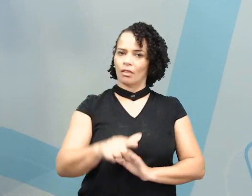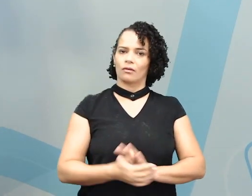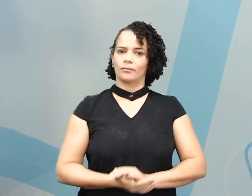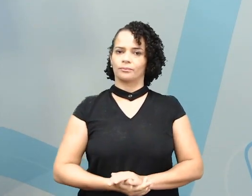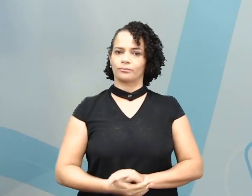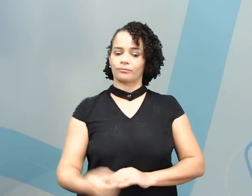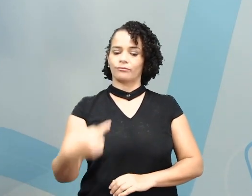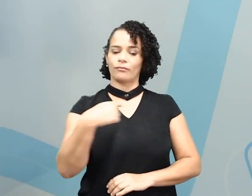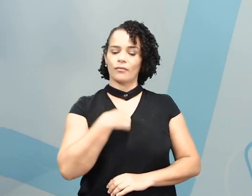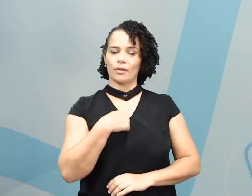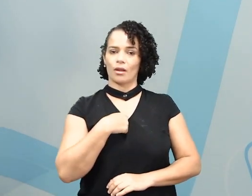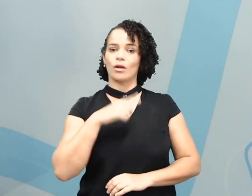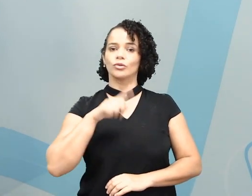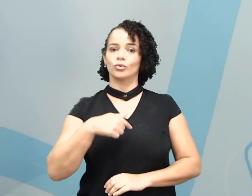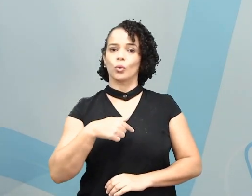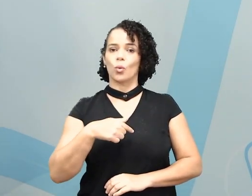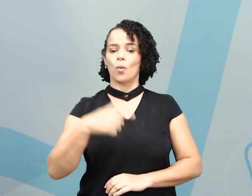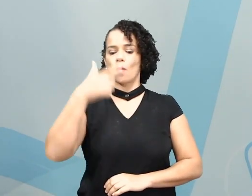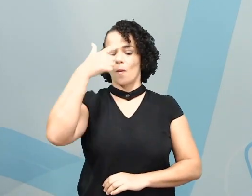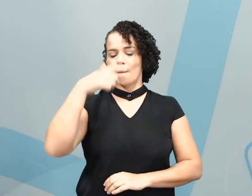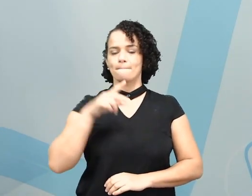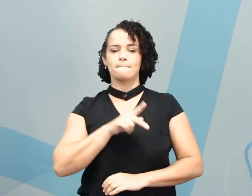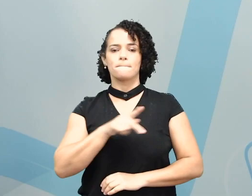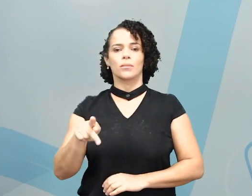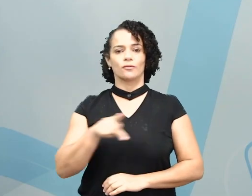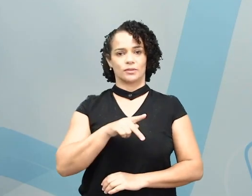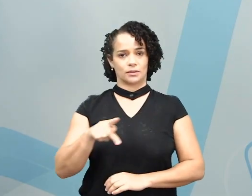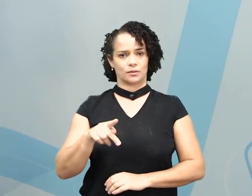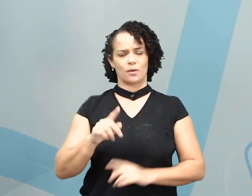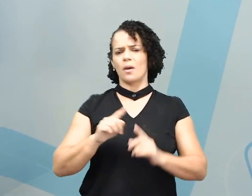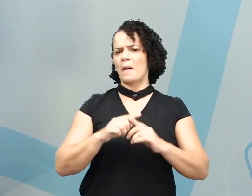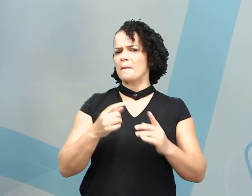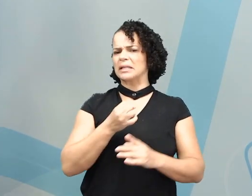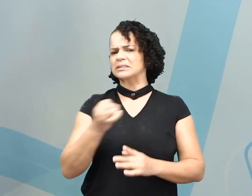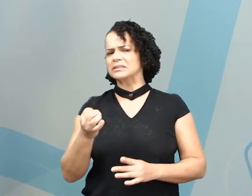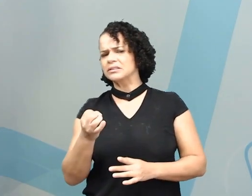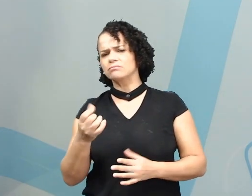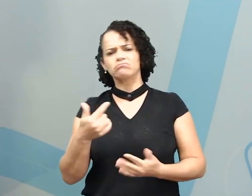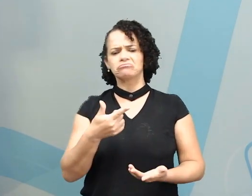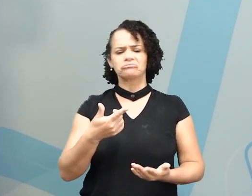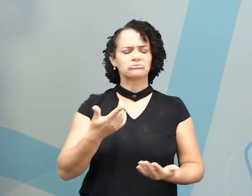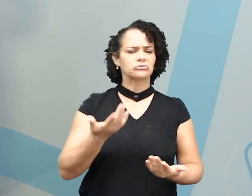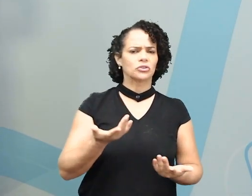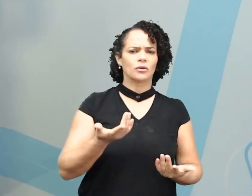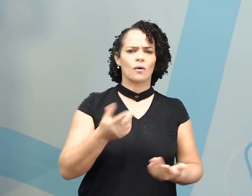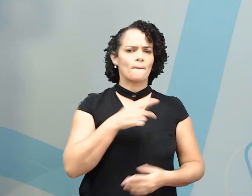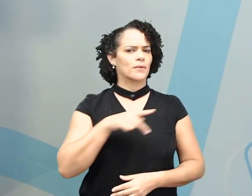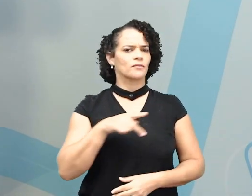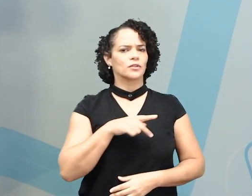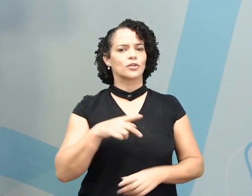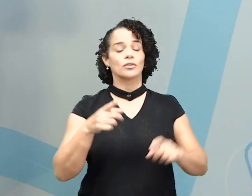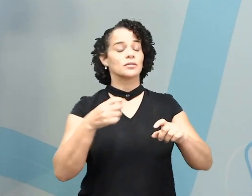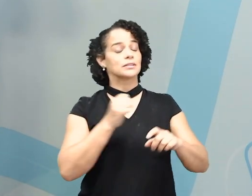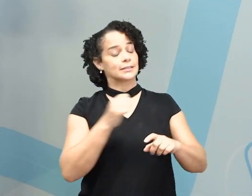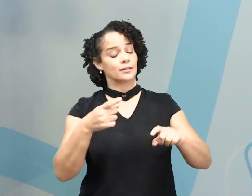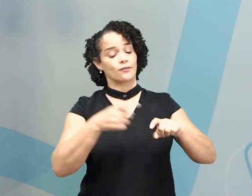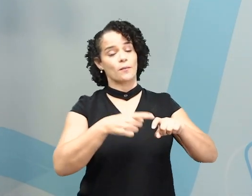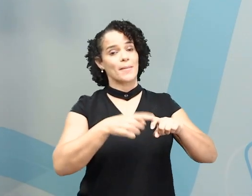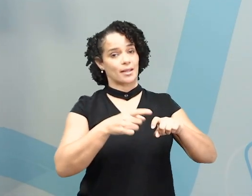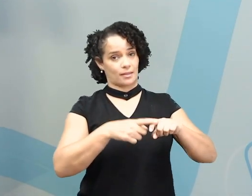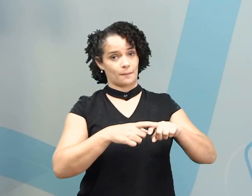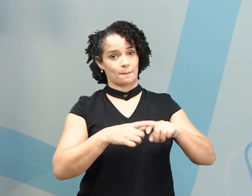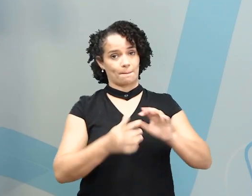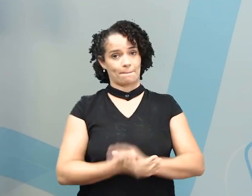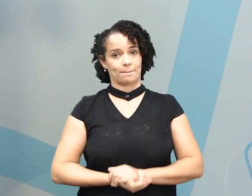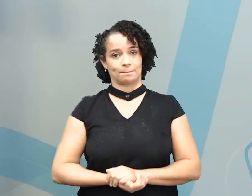I am a teacher. Mas se eu não for um professor, se eu for um médico, então eu digo, I